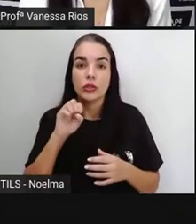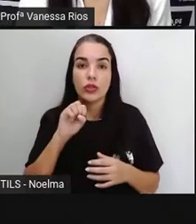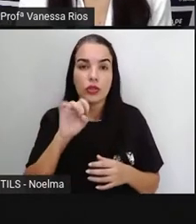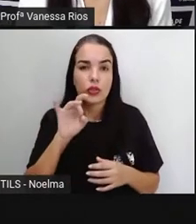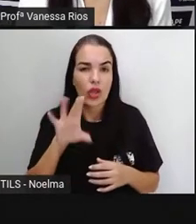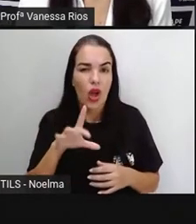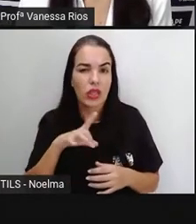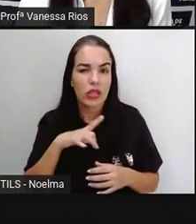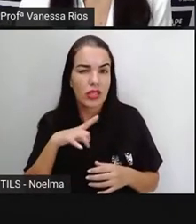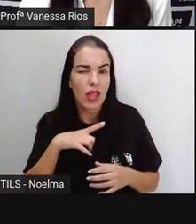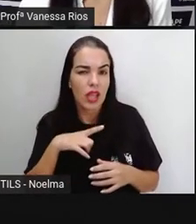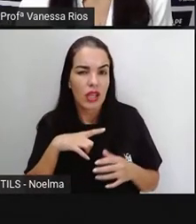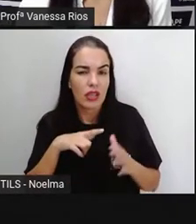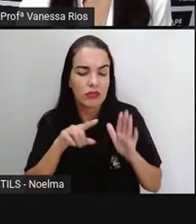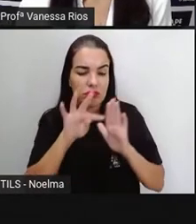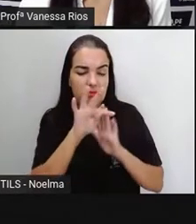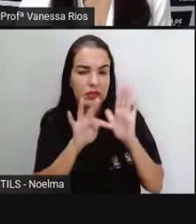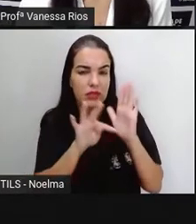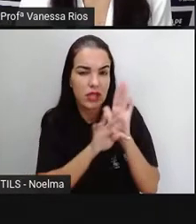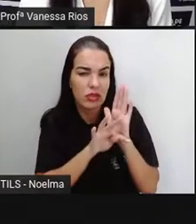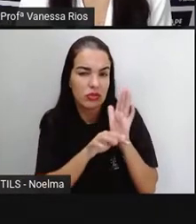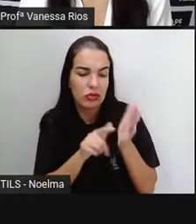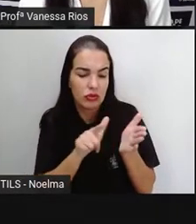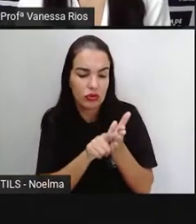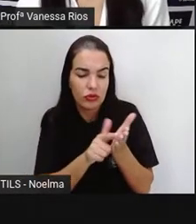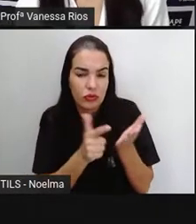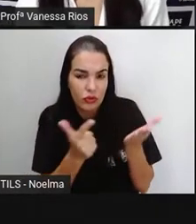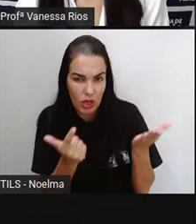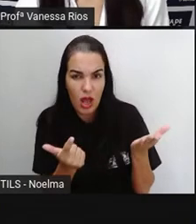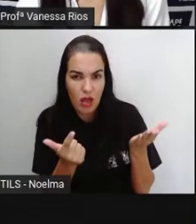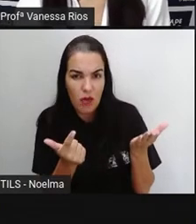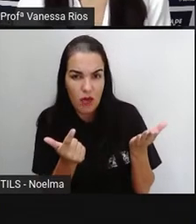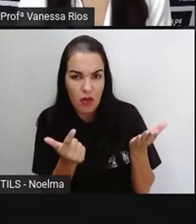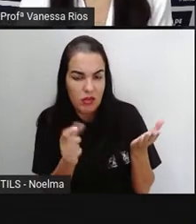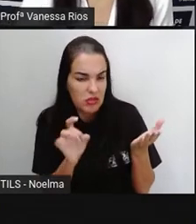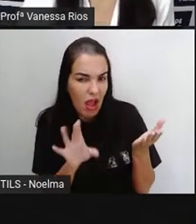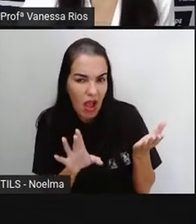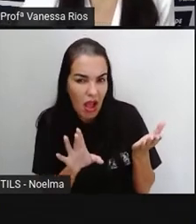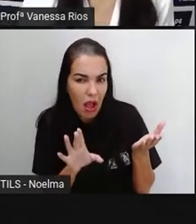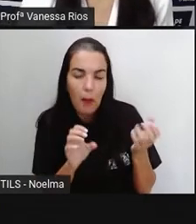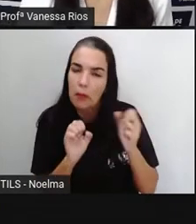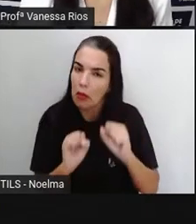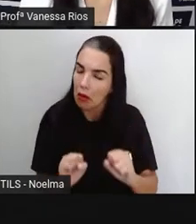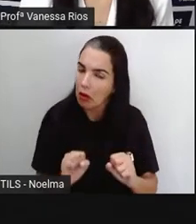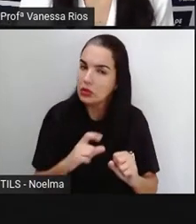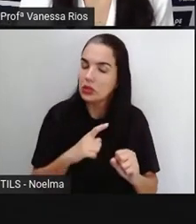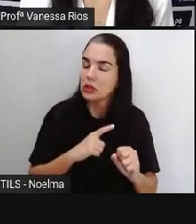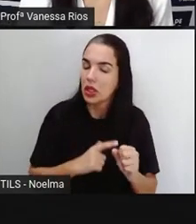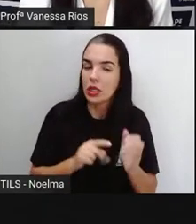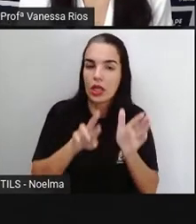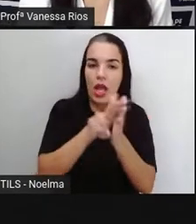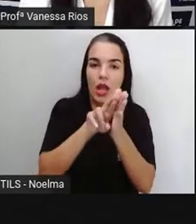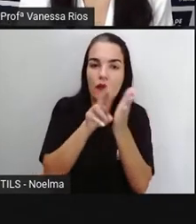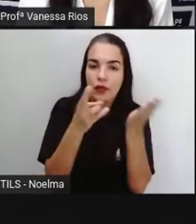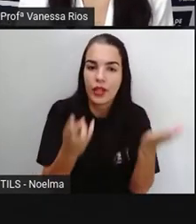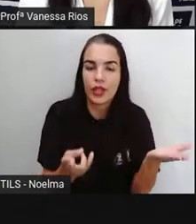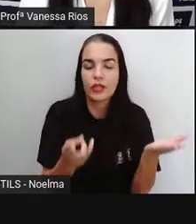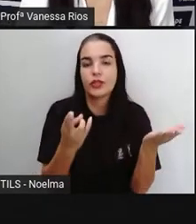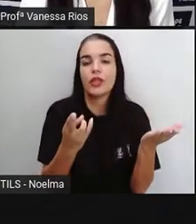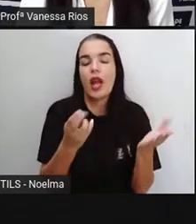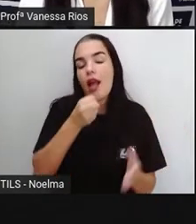textos do jornal impresso, né? Eles podem aparecer aí também nas revistas, nas reportagens